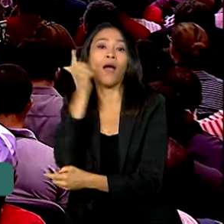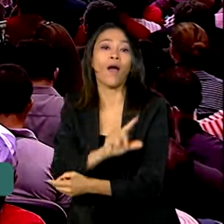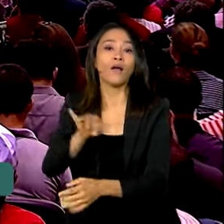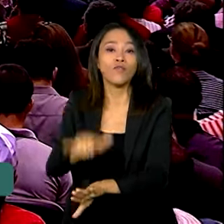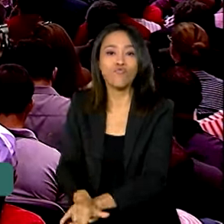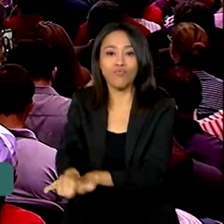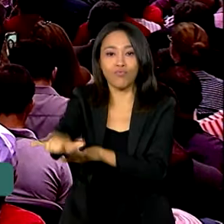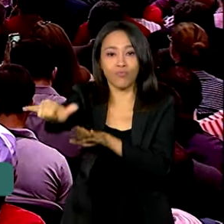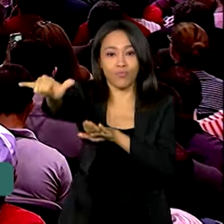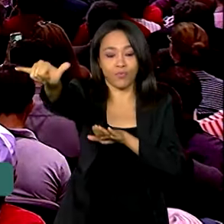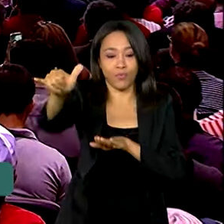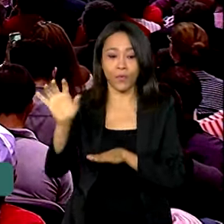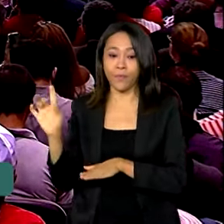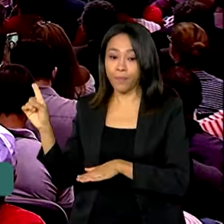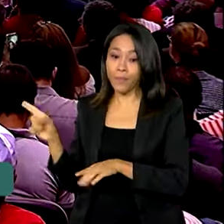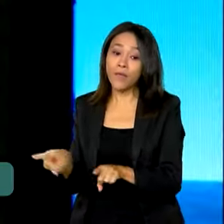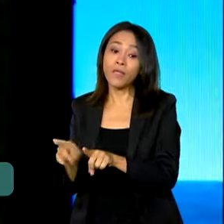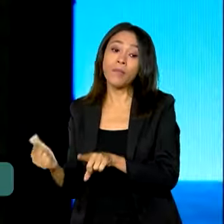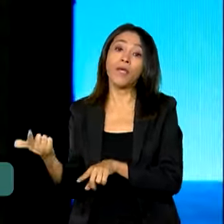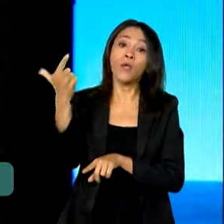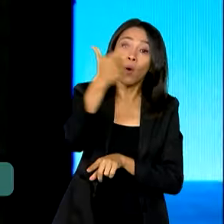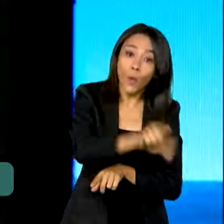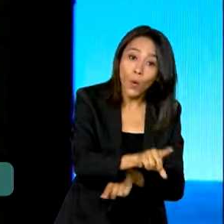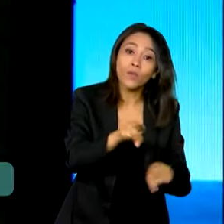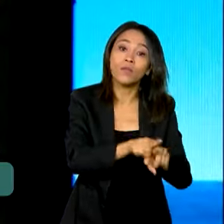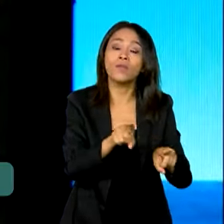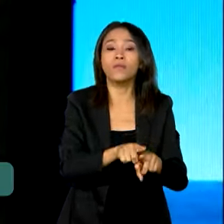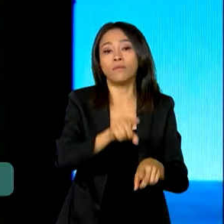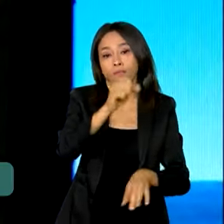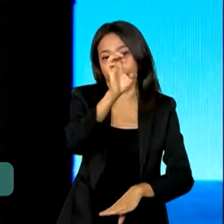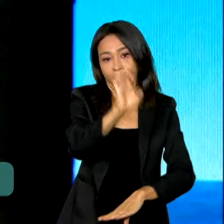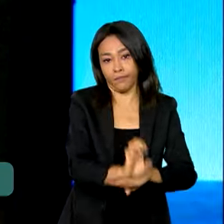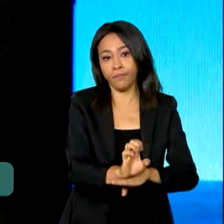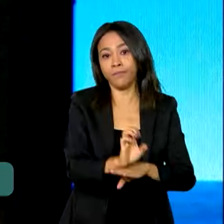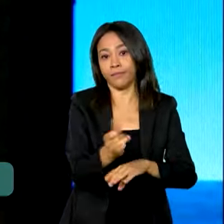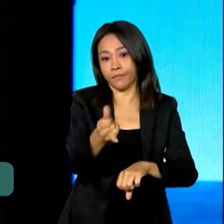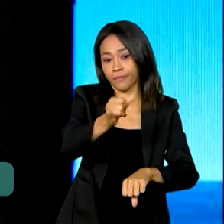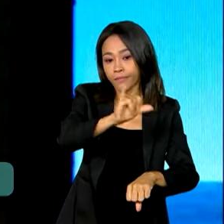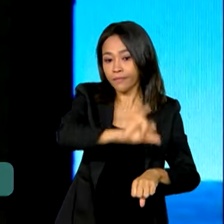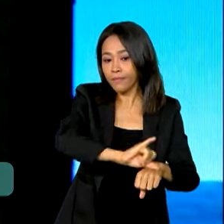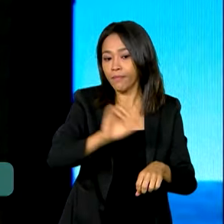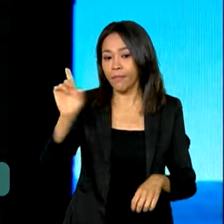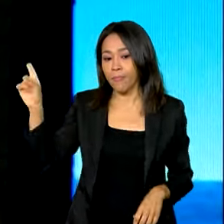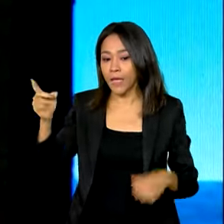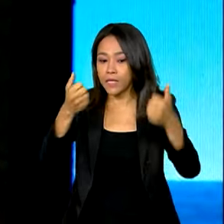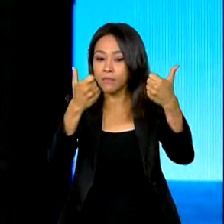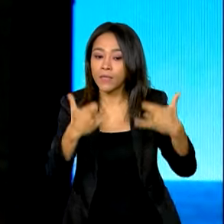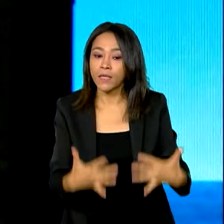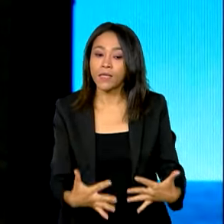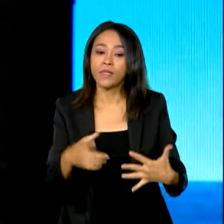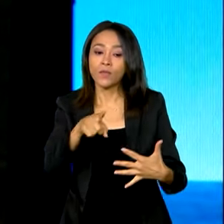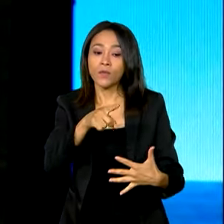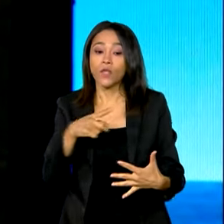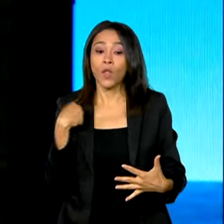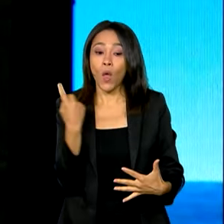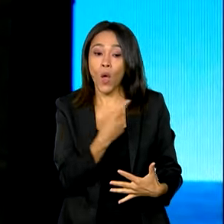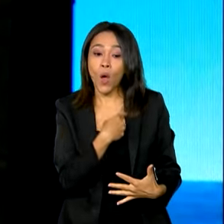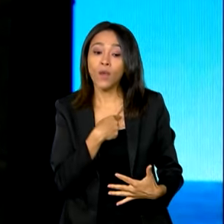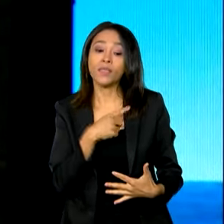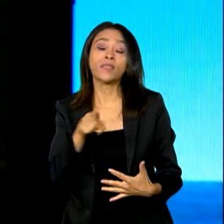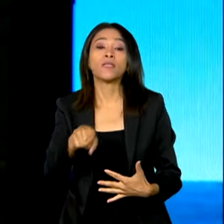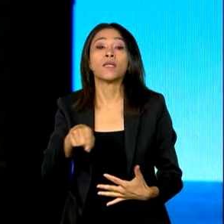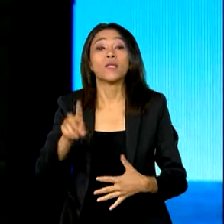Newton-Navarro em Natal. A gente está fazendo as defensas da ponte Newton